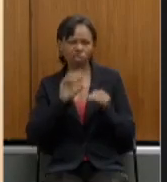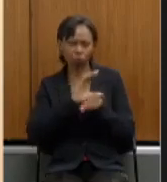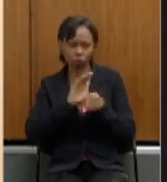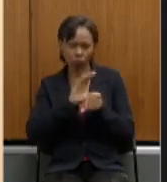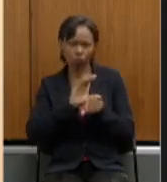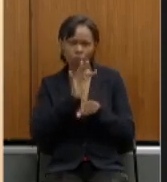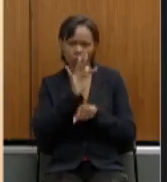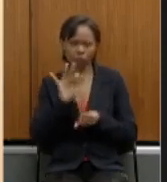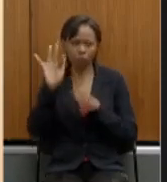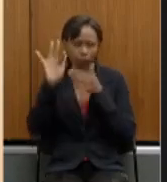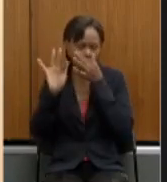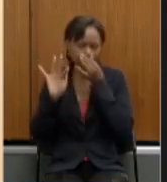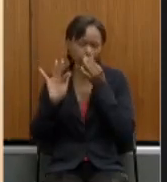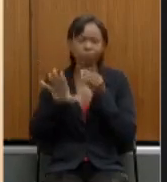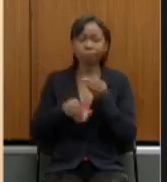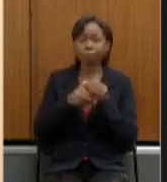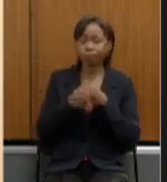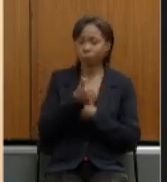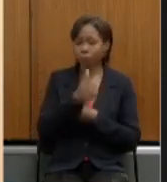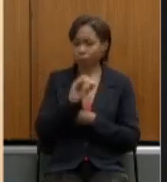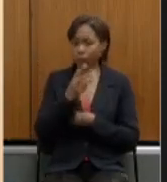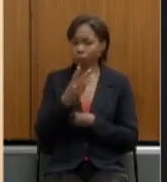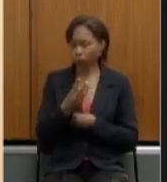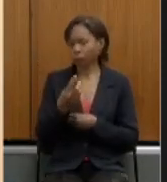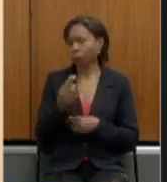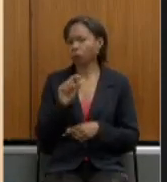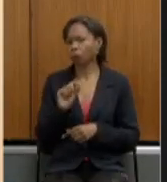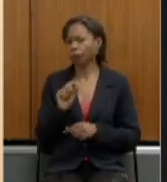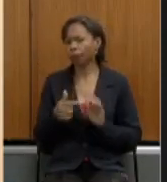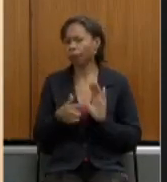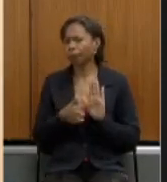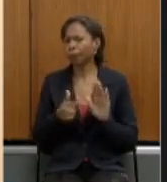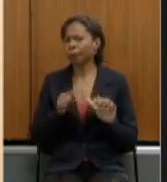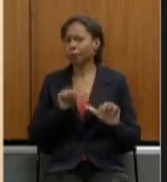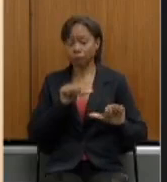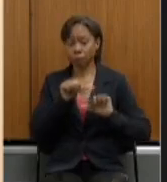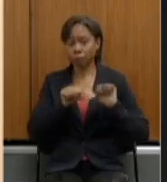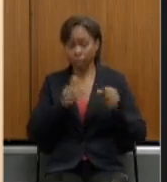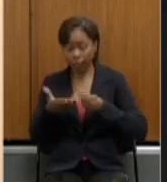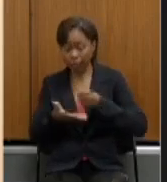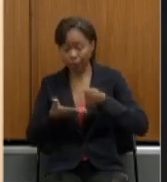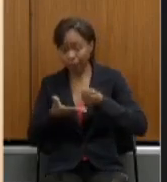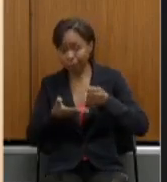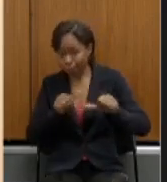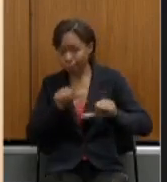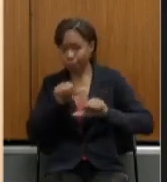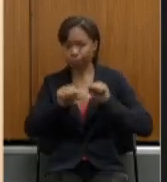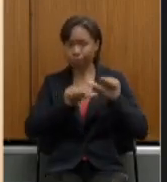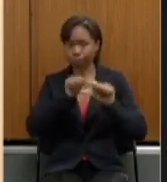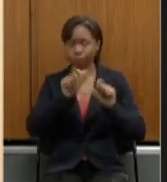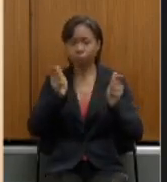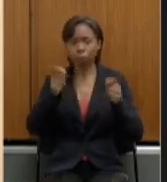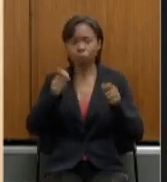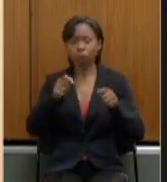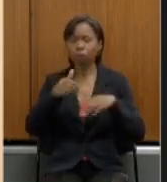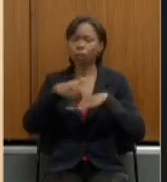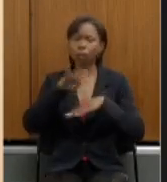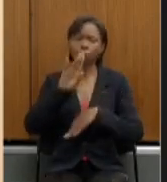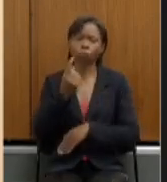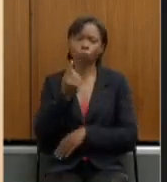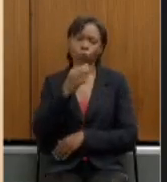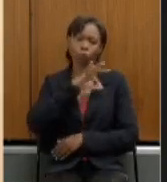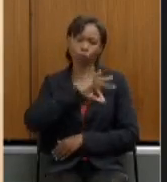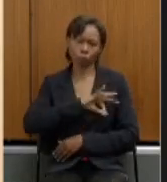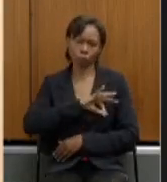dada pela emenda 103 de se alterar essa base para que incida acima de um salário mínimo